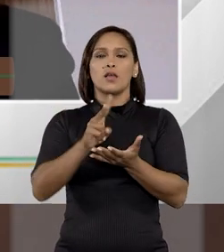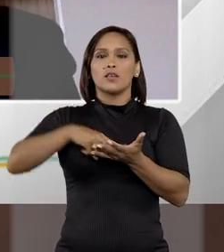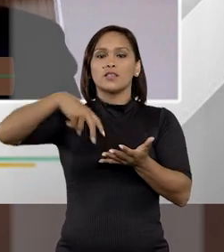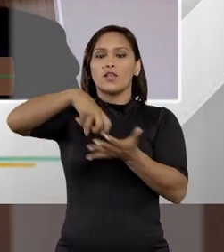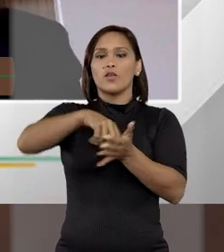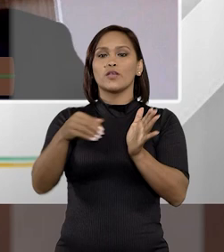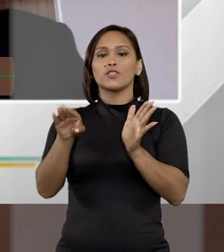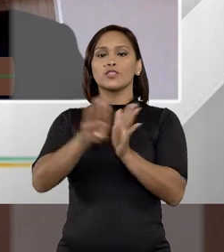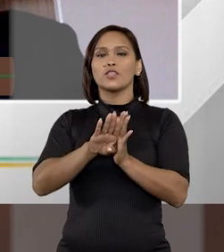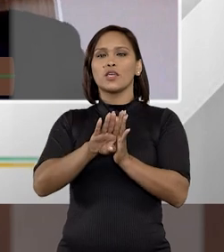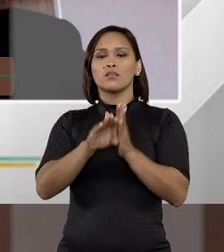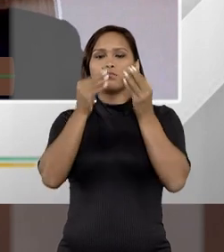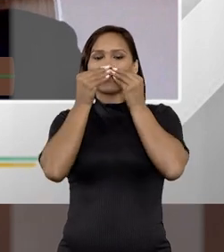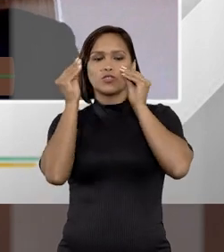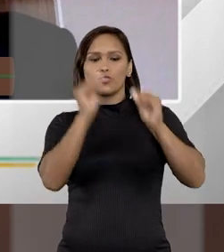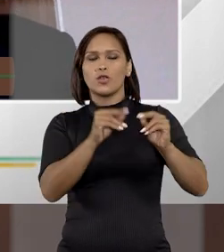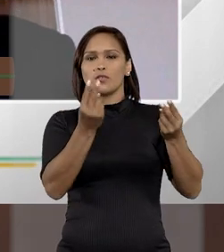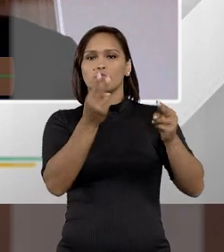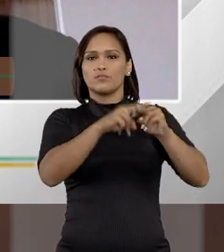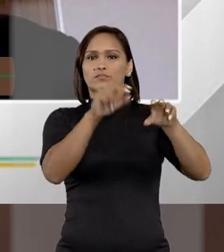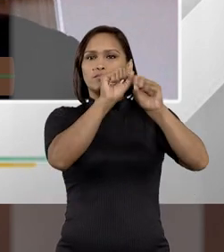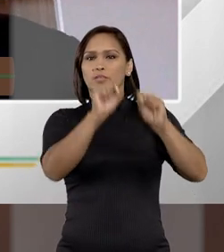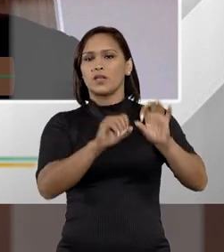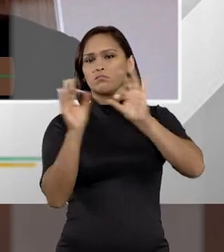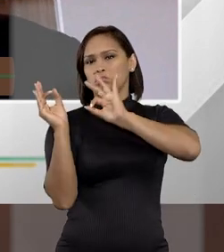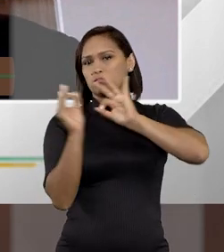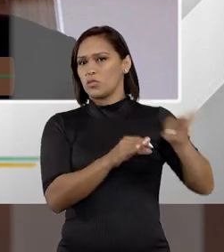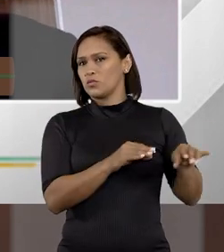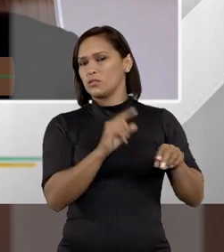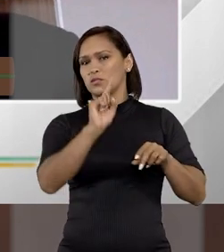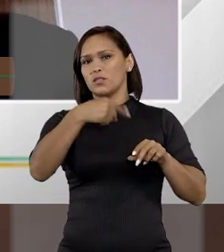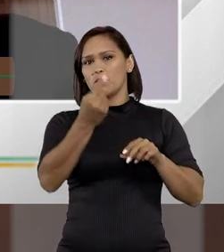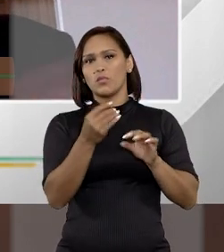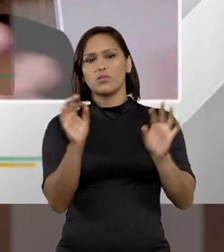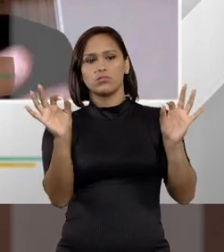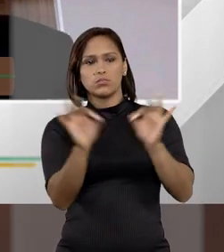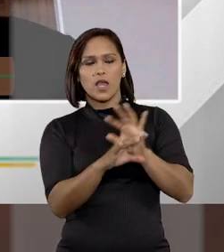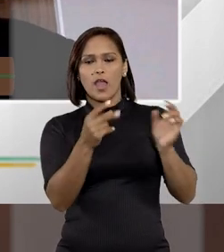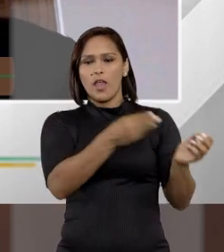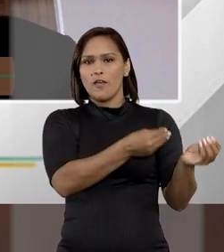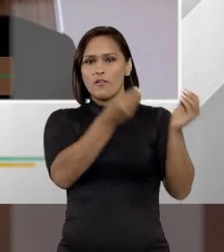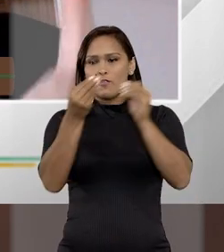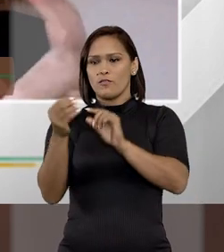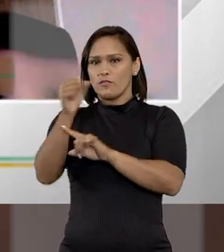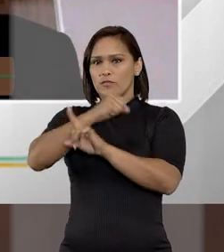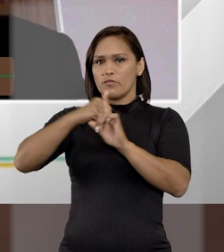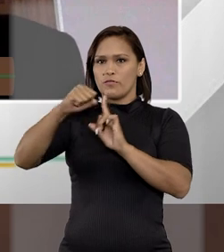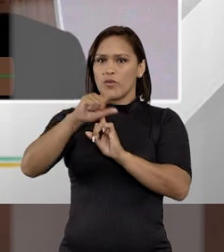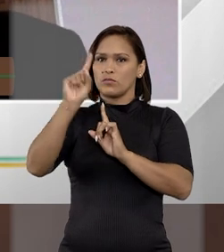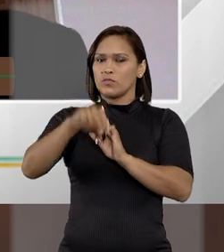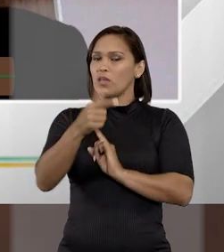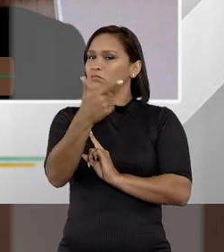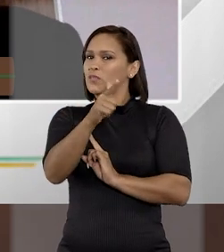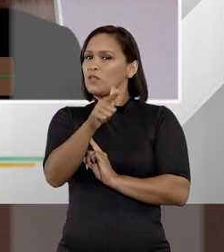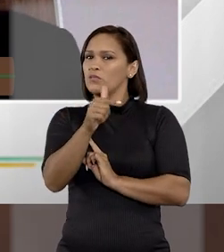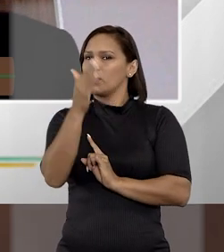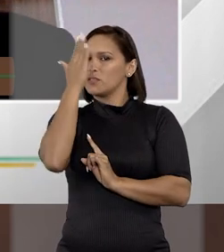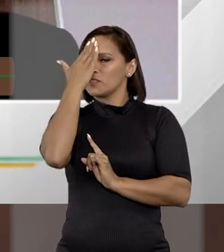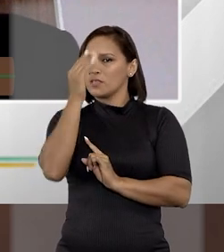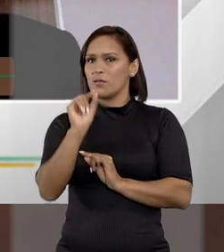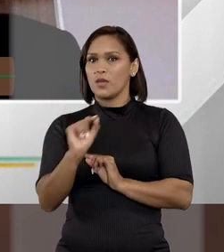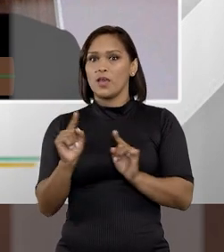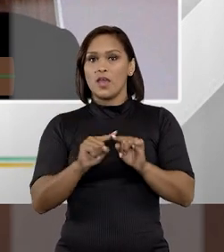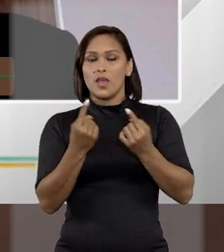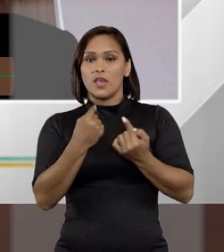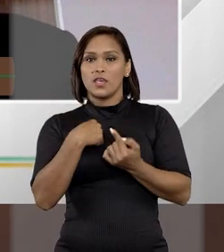chega na execução penal, parece que joga o preso lá e aí, depois que ele cumprir a pena, agora você está de volta ressocializado. a gente sabe que não é bem assim.